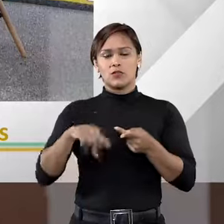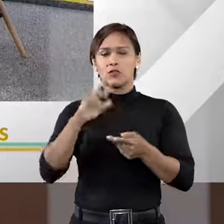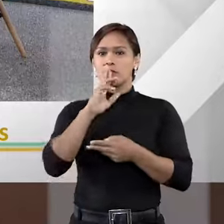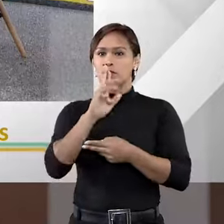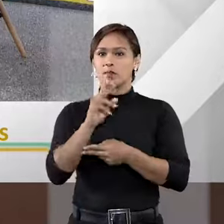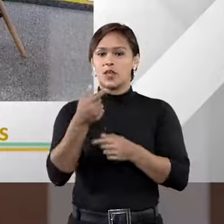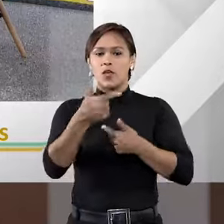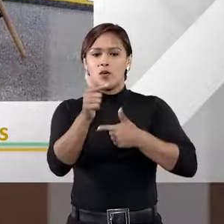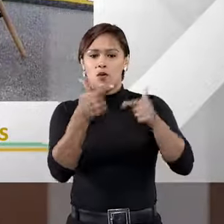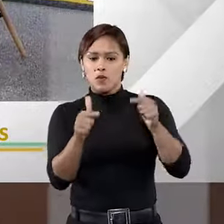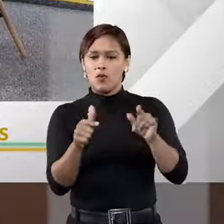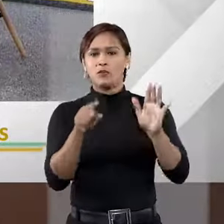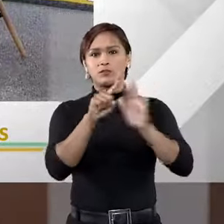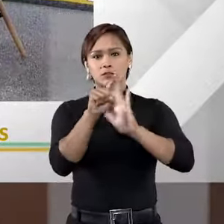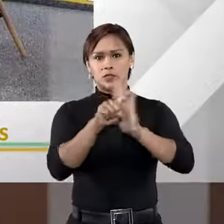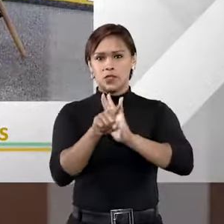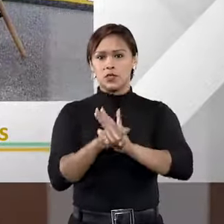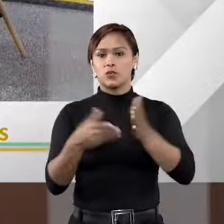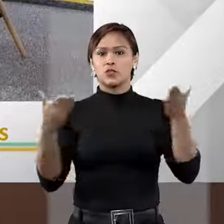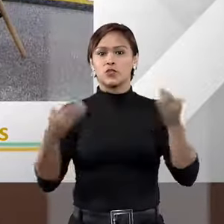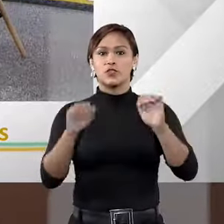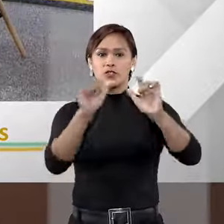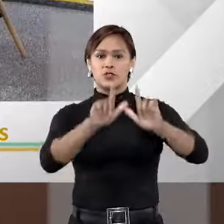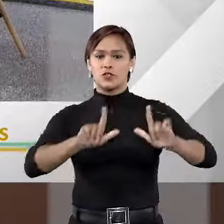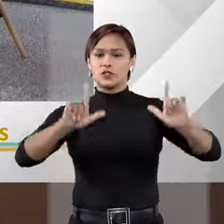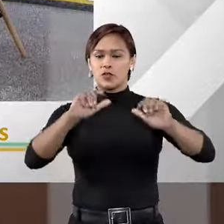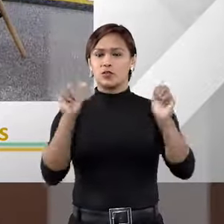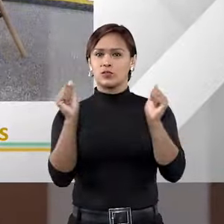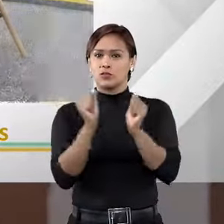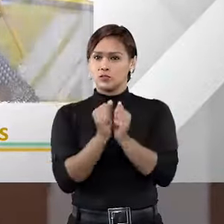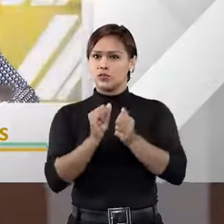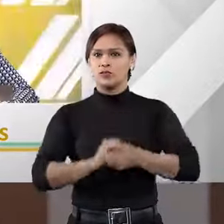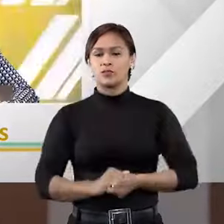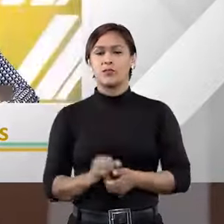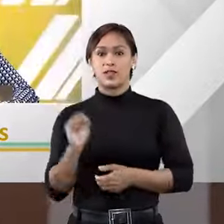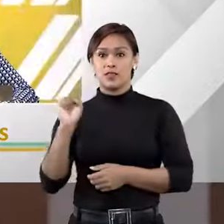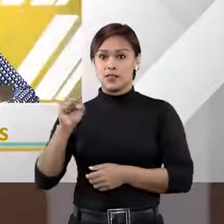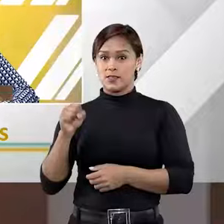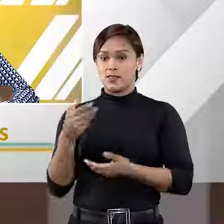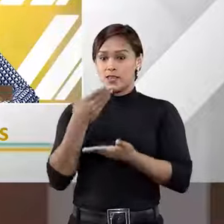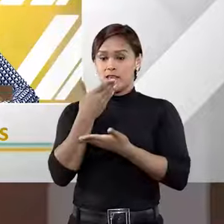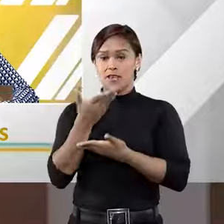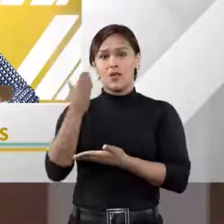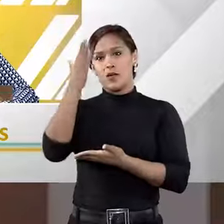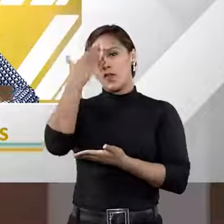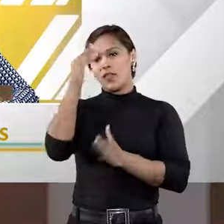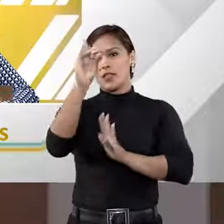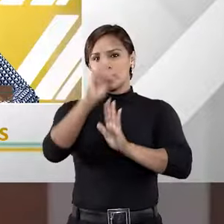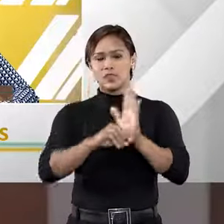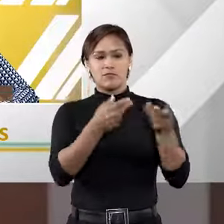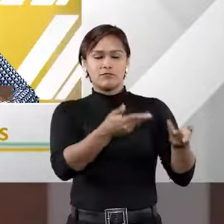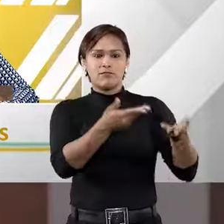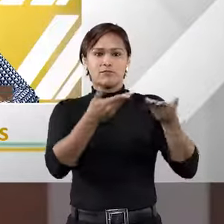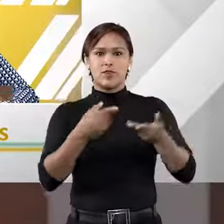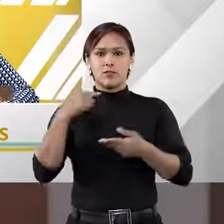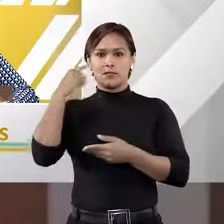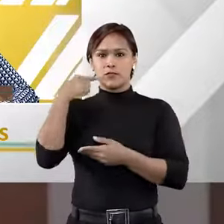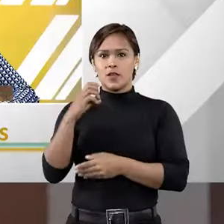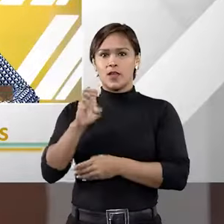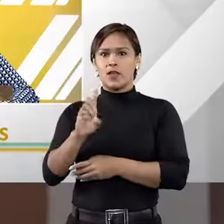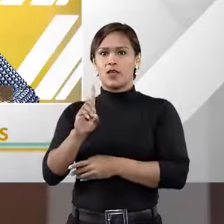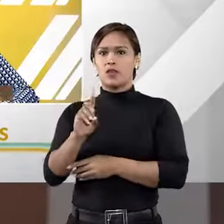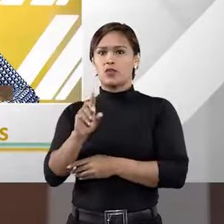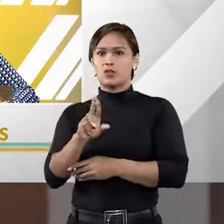responder a essas e outras perguntas já estão aqui com a gente, né, Tiago? Isso mesmo, Fátima. O Entender Direito recebe o advogado